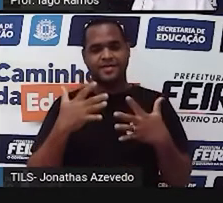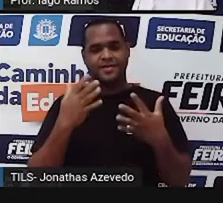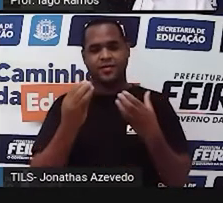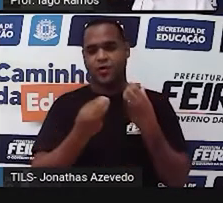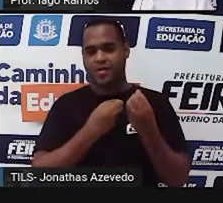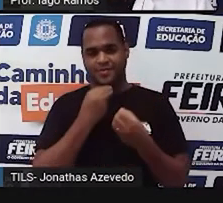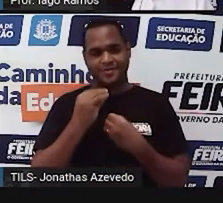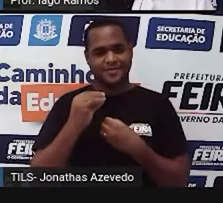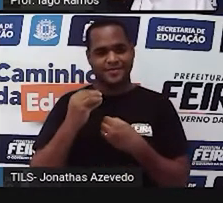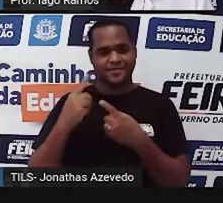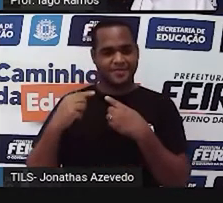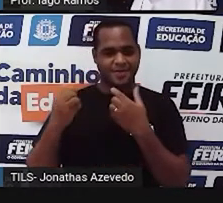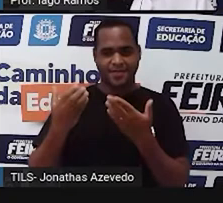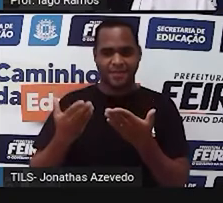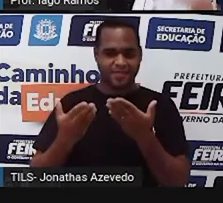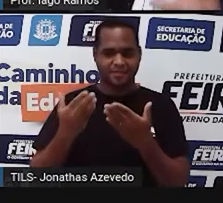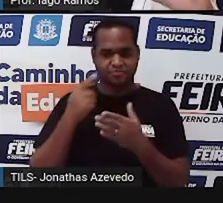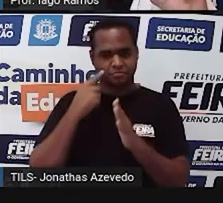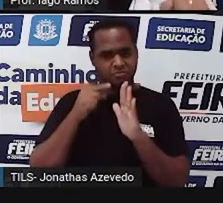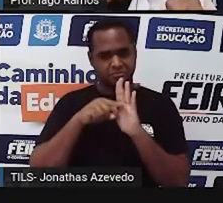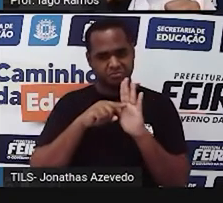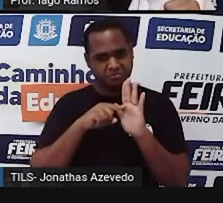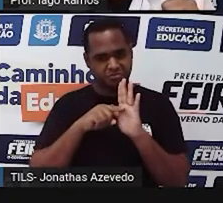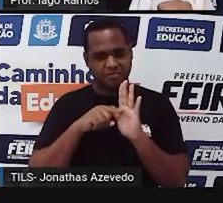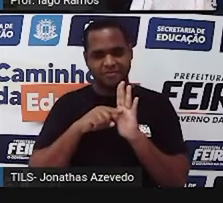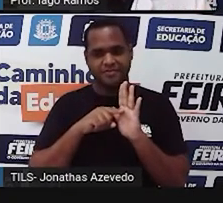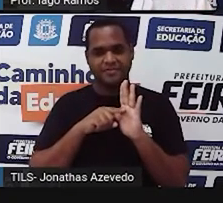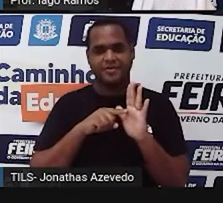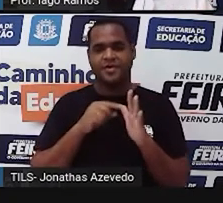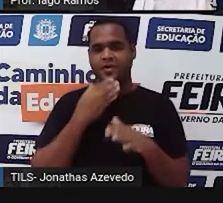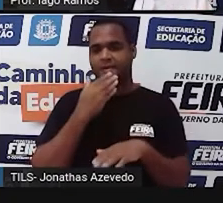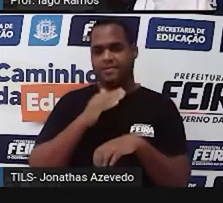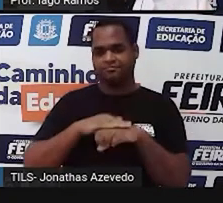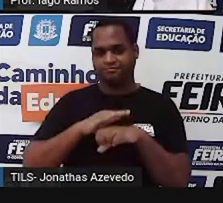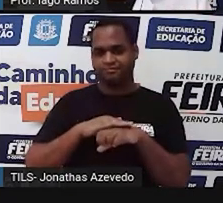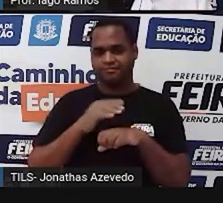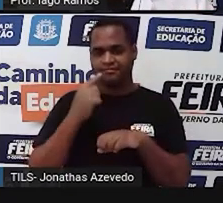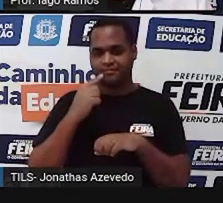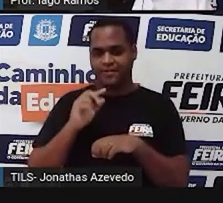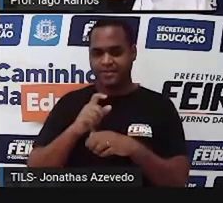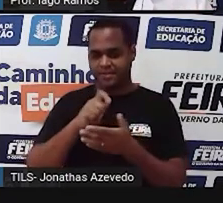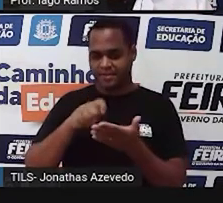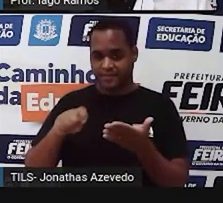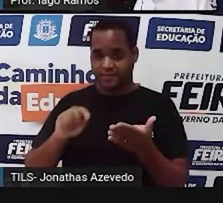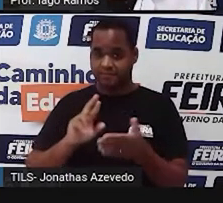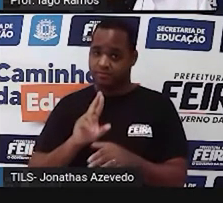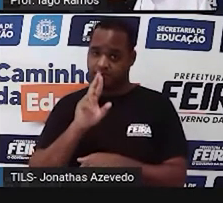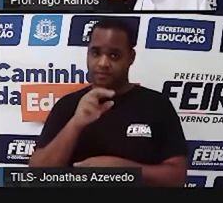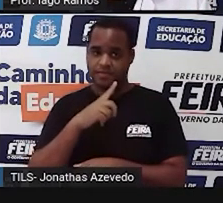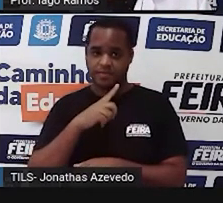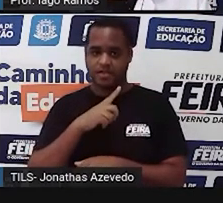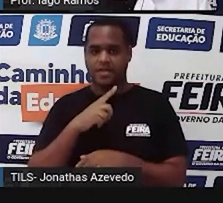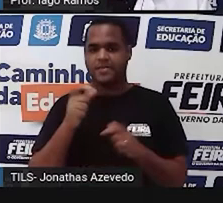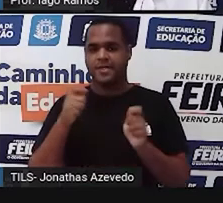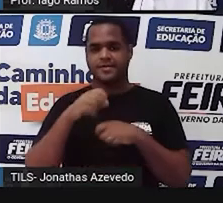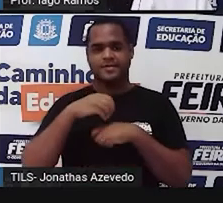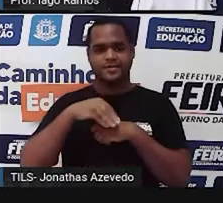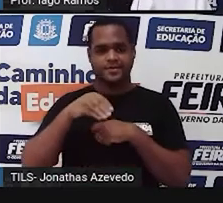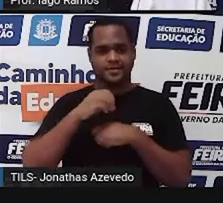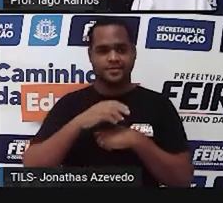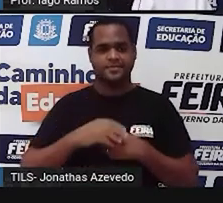analítica, né? Esses autores que estão aí na tela, eles trazem o seguinte, ó.